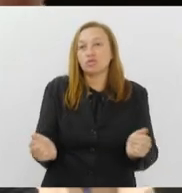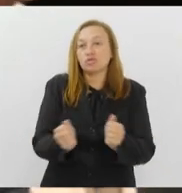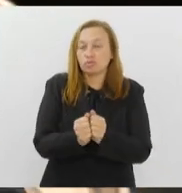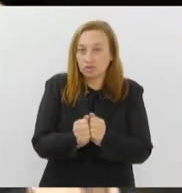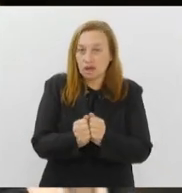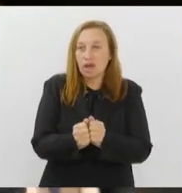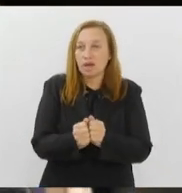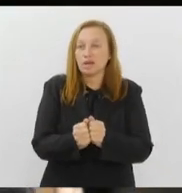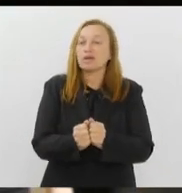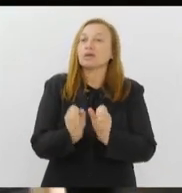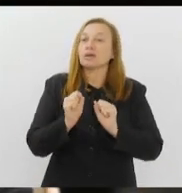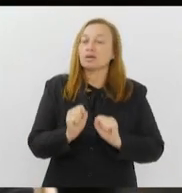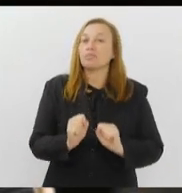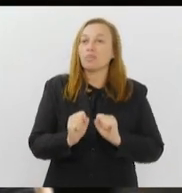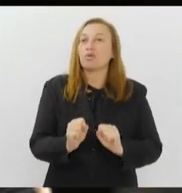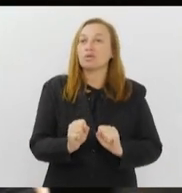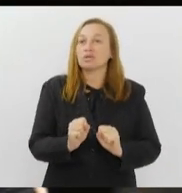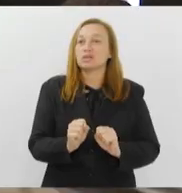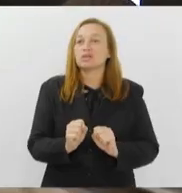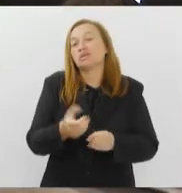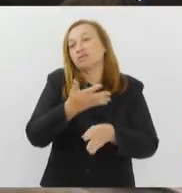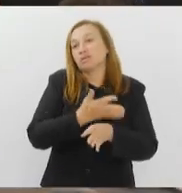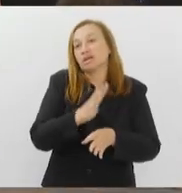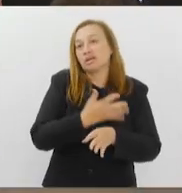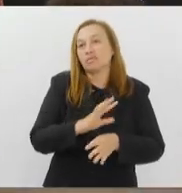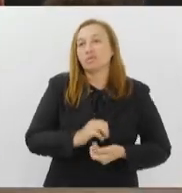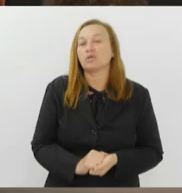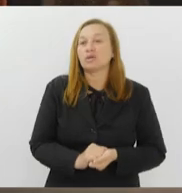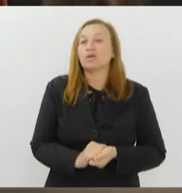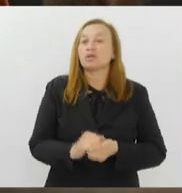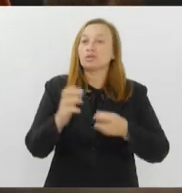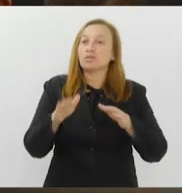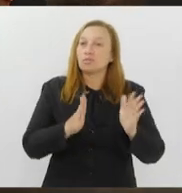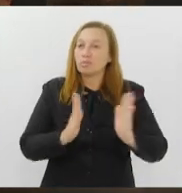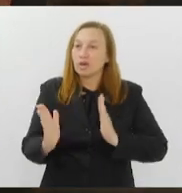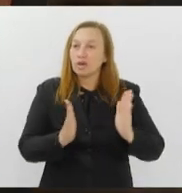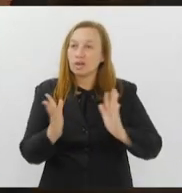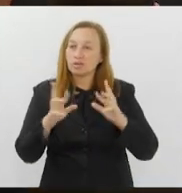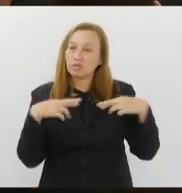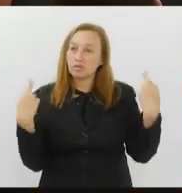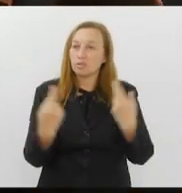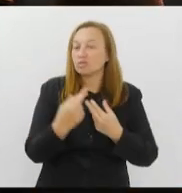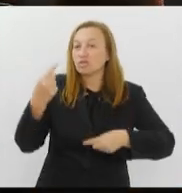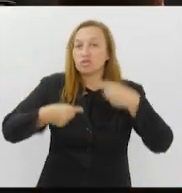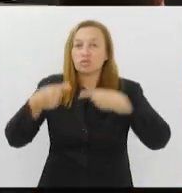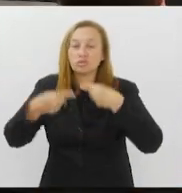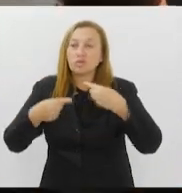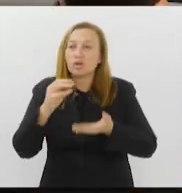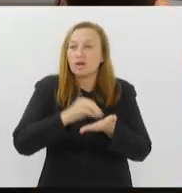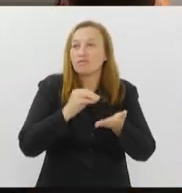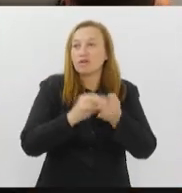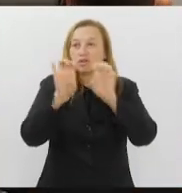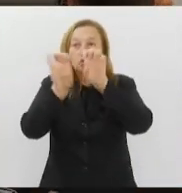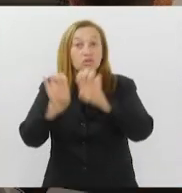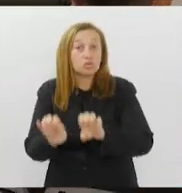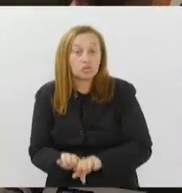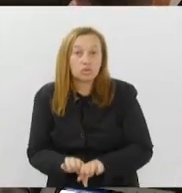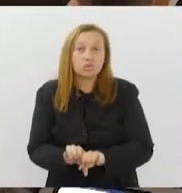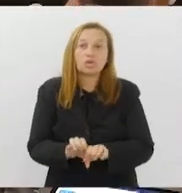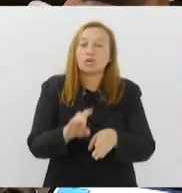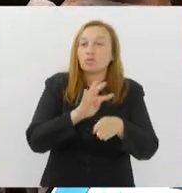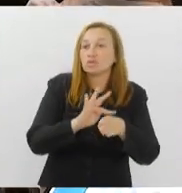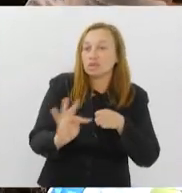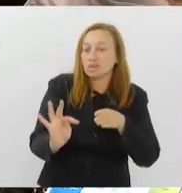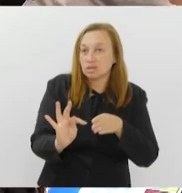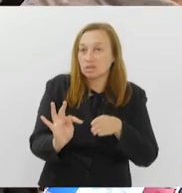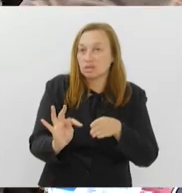para que a gente possa fazer esses treinamentos. Durante o encontro, houve amplo debate sobre a falta de estrutura dos conselhos tutelares